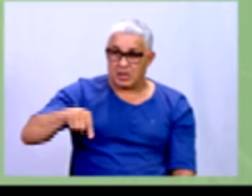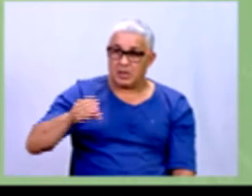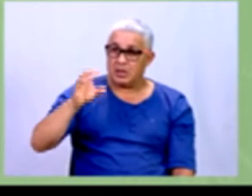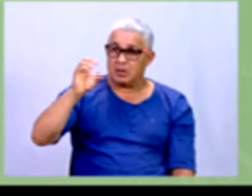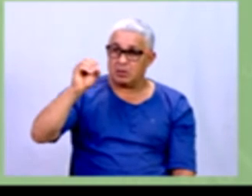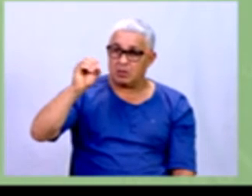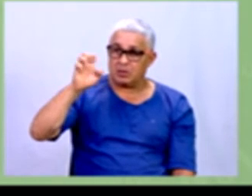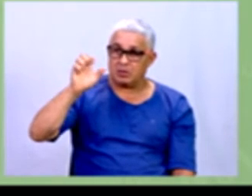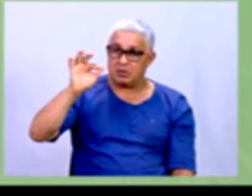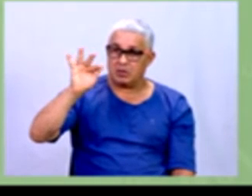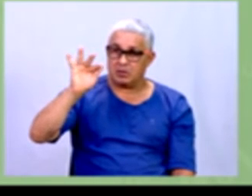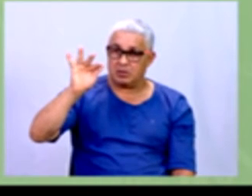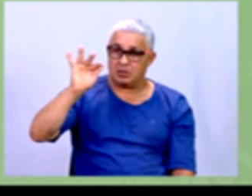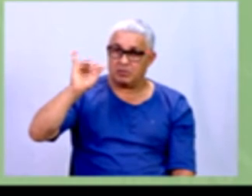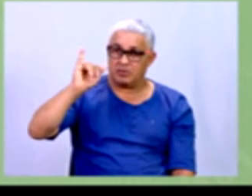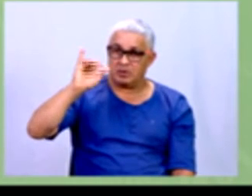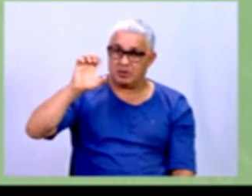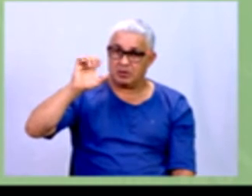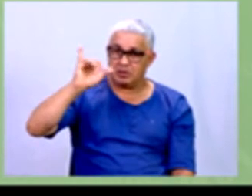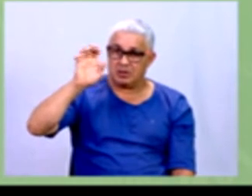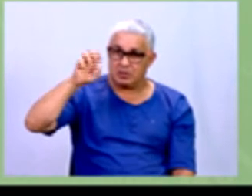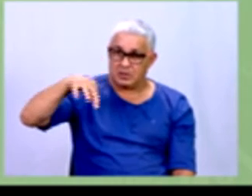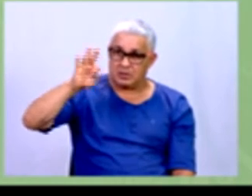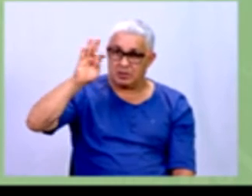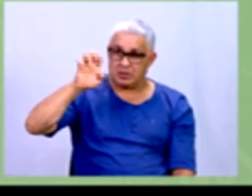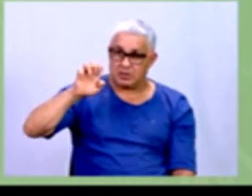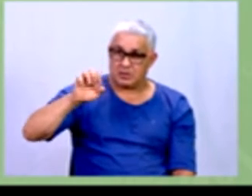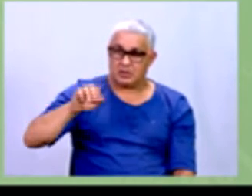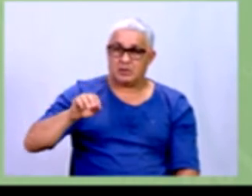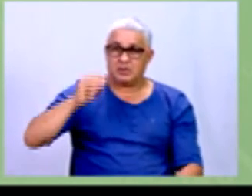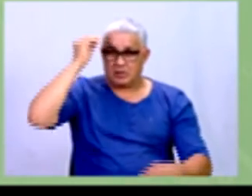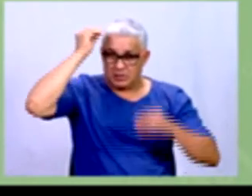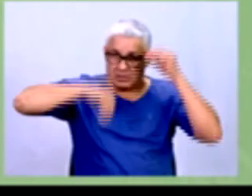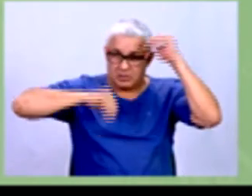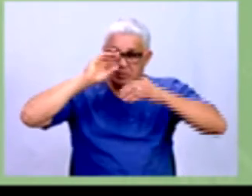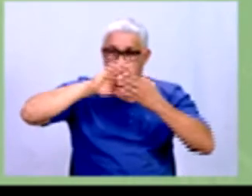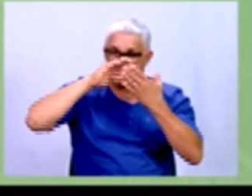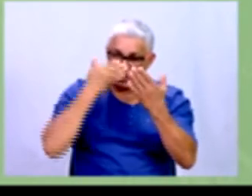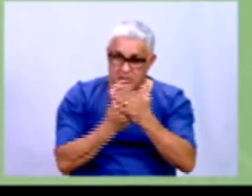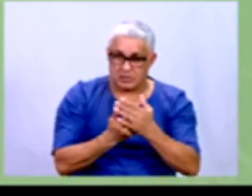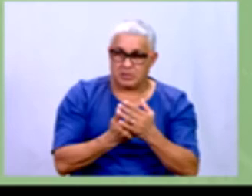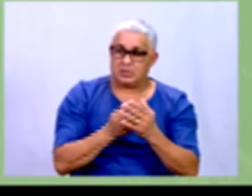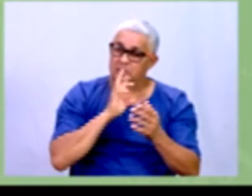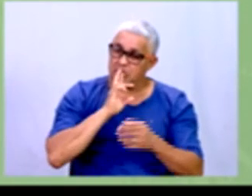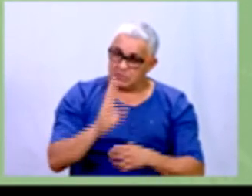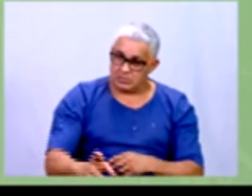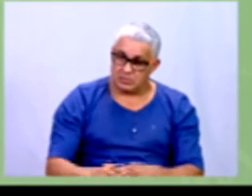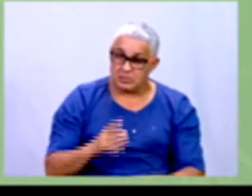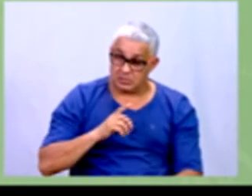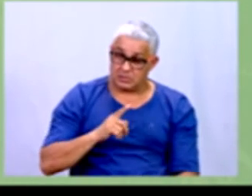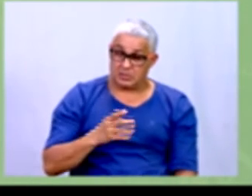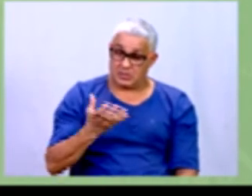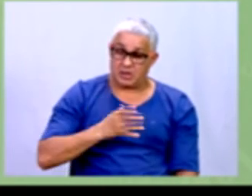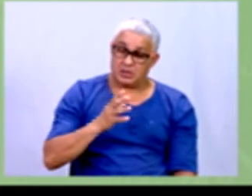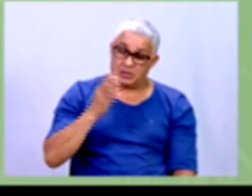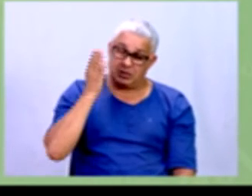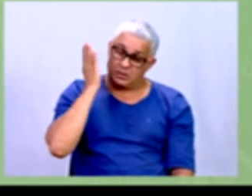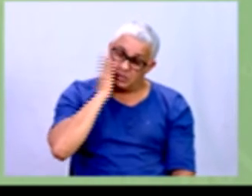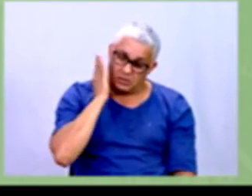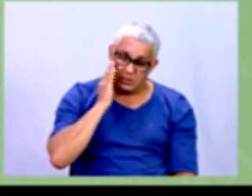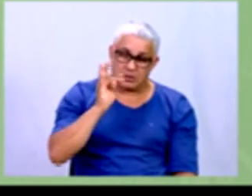Então, se alguém te fizer a pergunta, qual é o coeficiente, a resposta é essa, tá? Se alguém quiser saber a taxa, né,